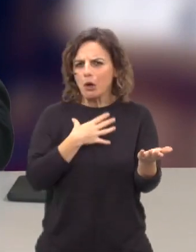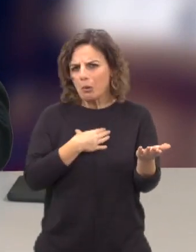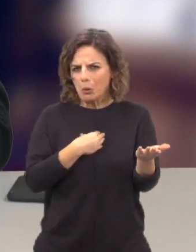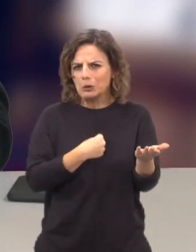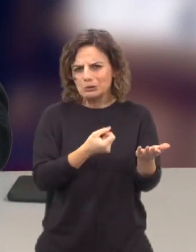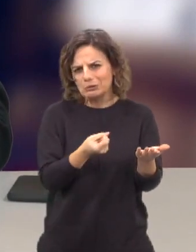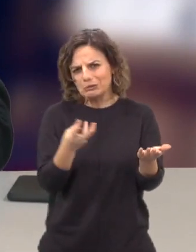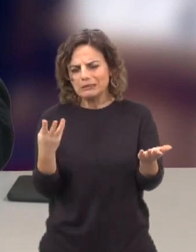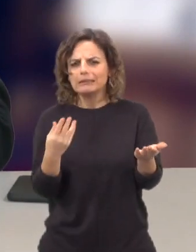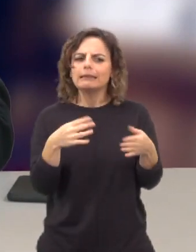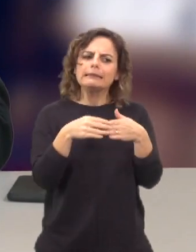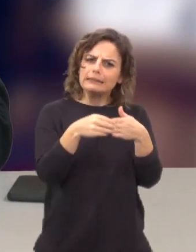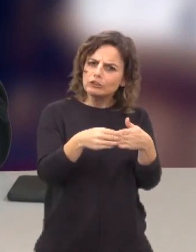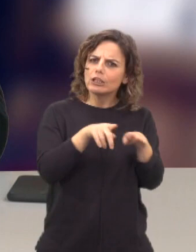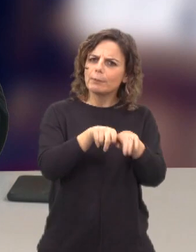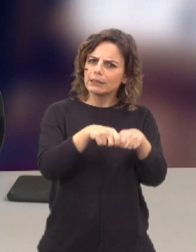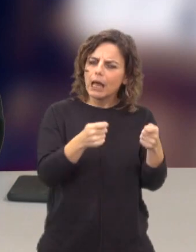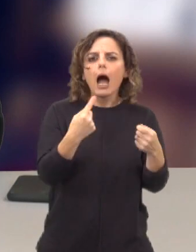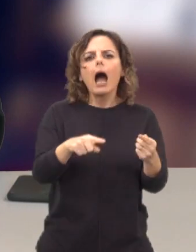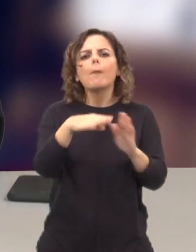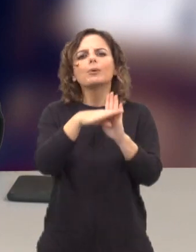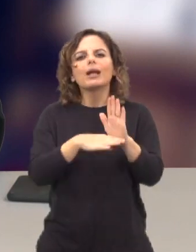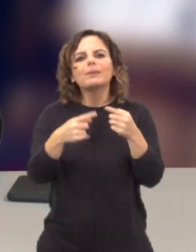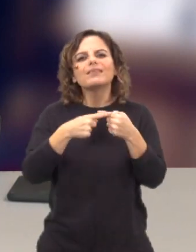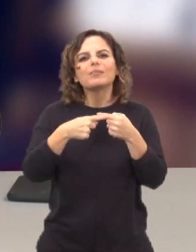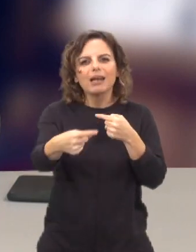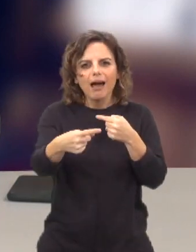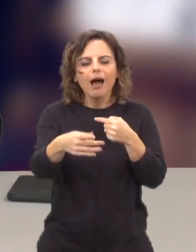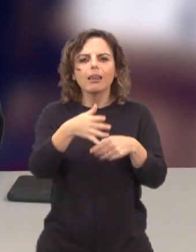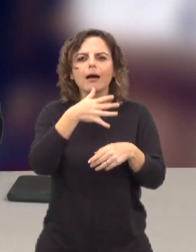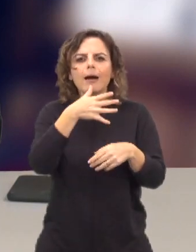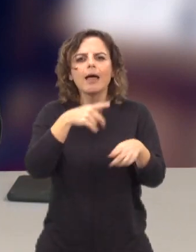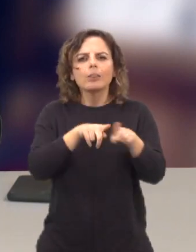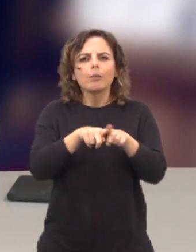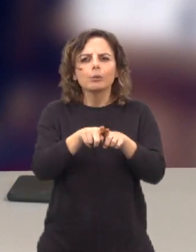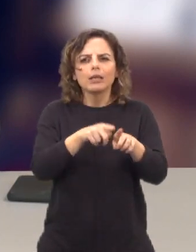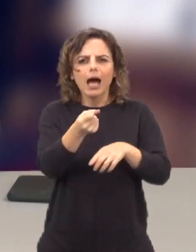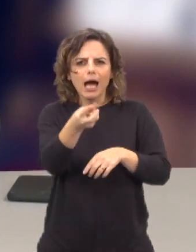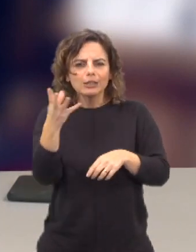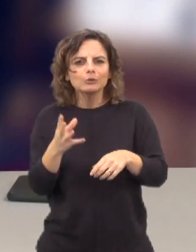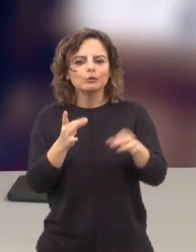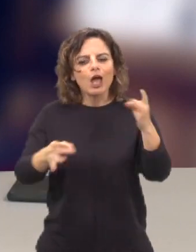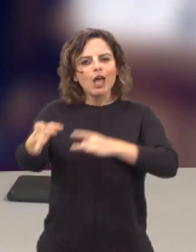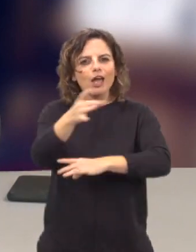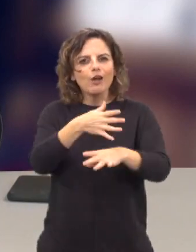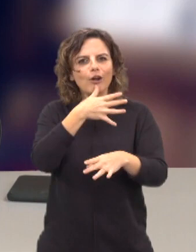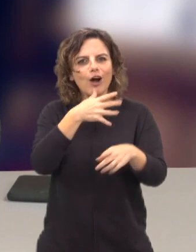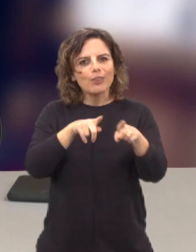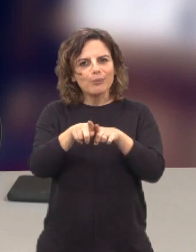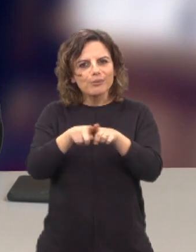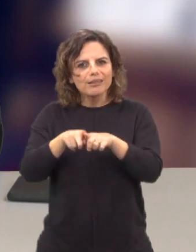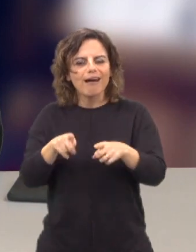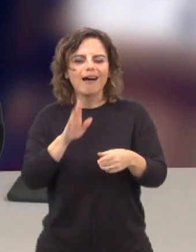muitos dirigentes partidários. Temos um programa semanal com deputados. Temos um programa semanal com eurodeputados.